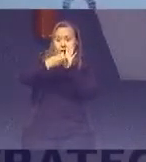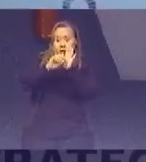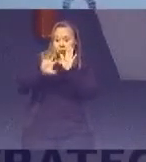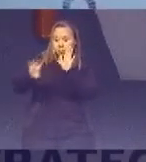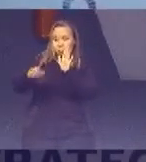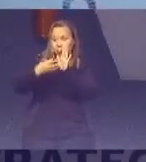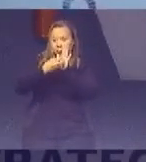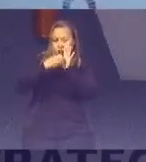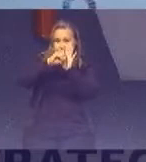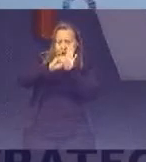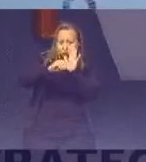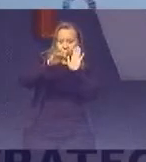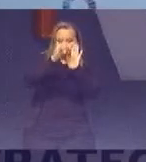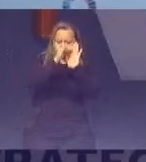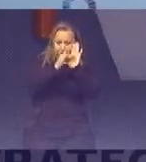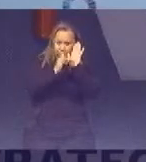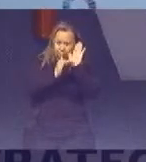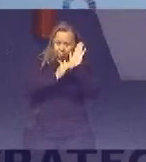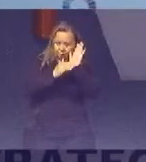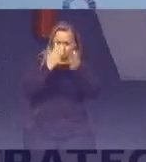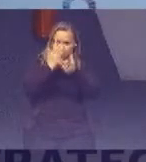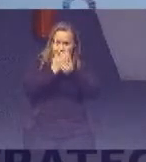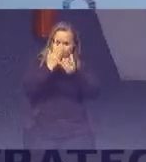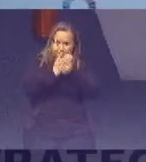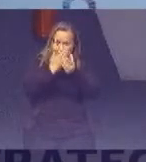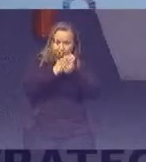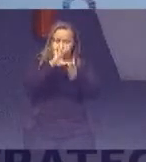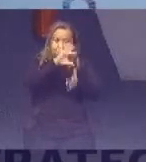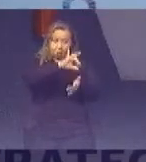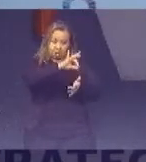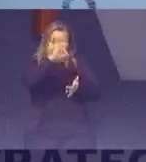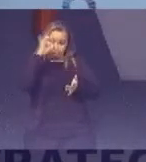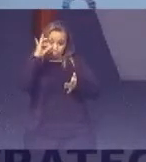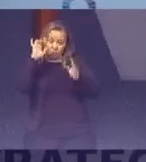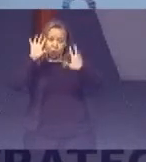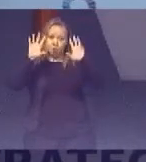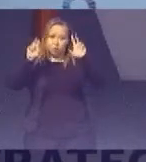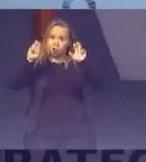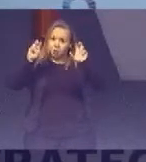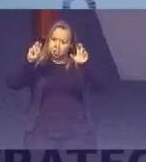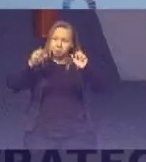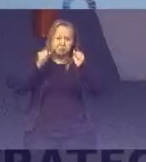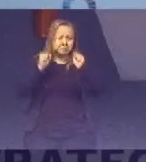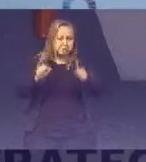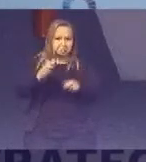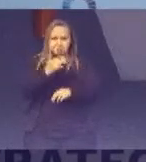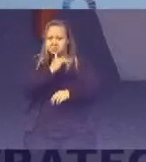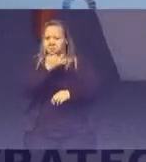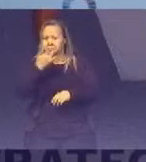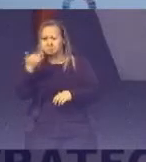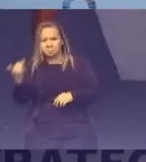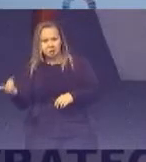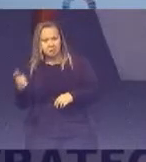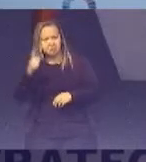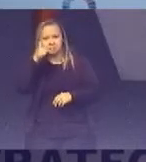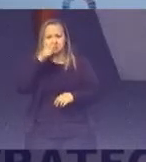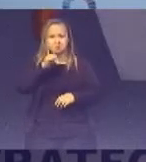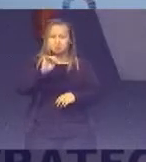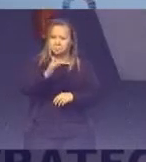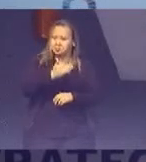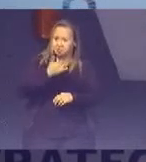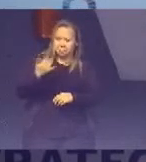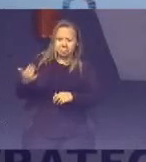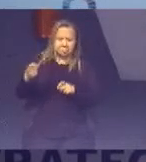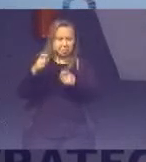lá Na tabela Unificada De processos Escolhe um assunto Pode ser homicídio Feminicídio Medicamentos Enfim De